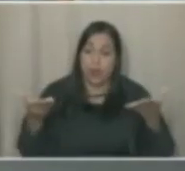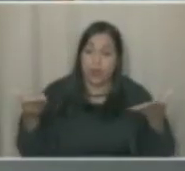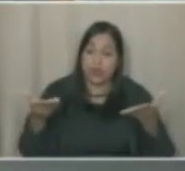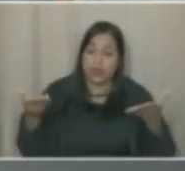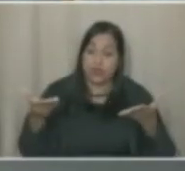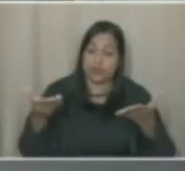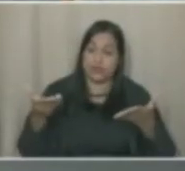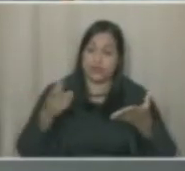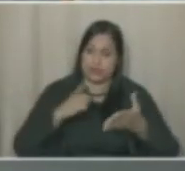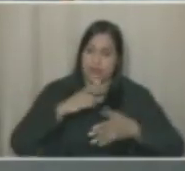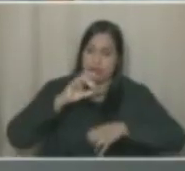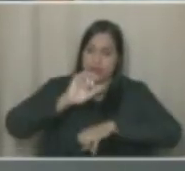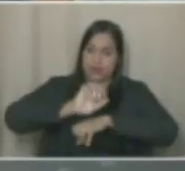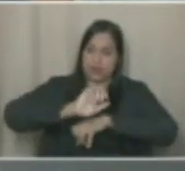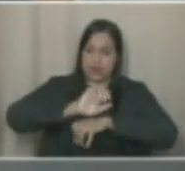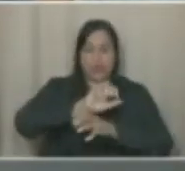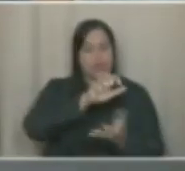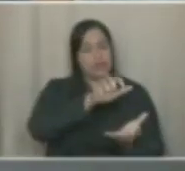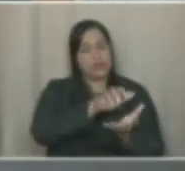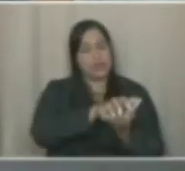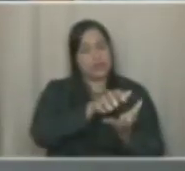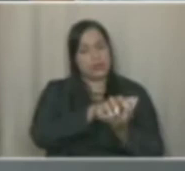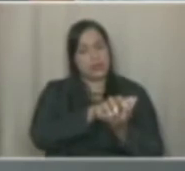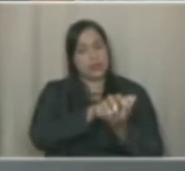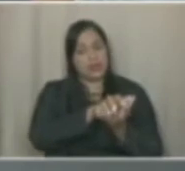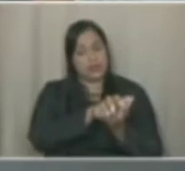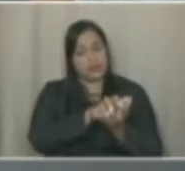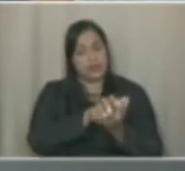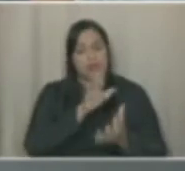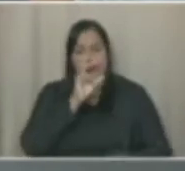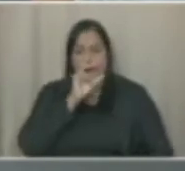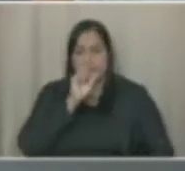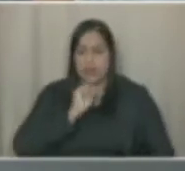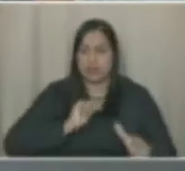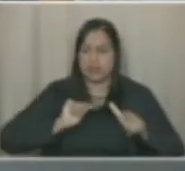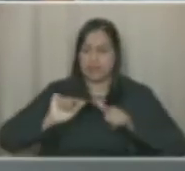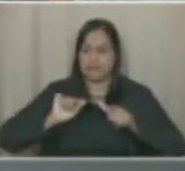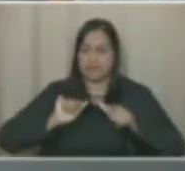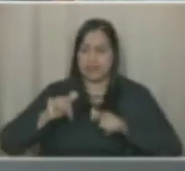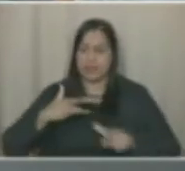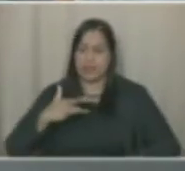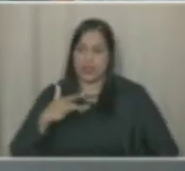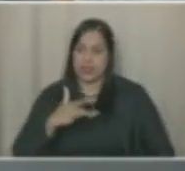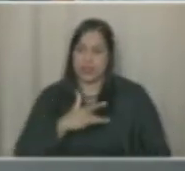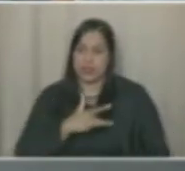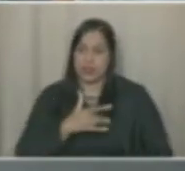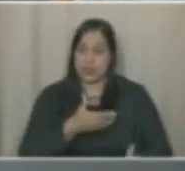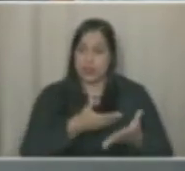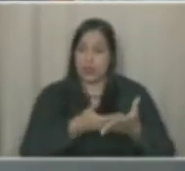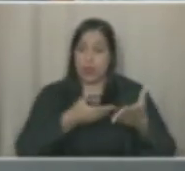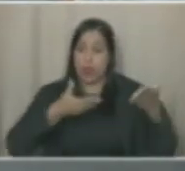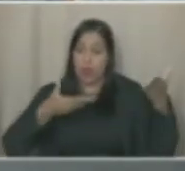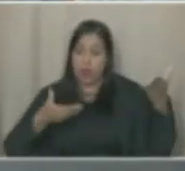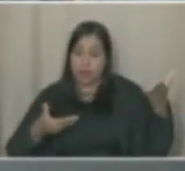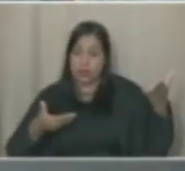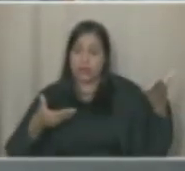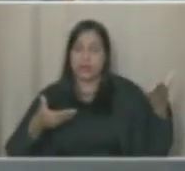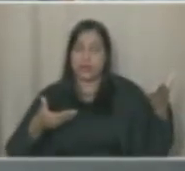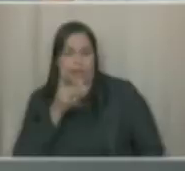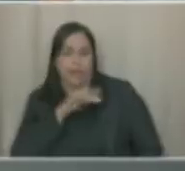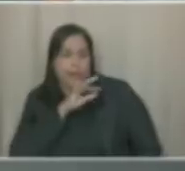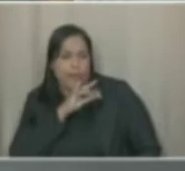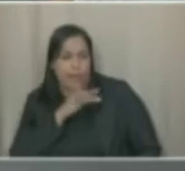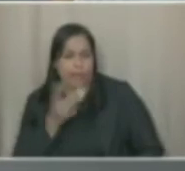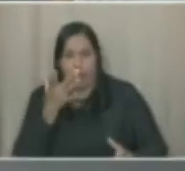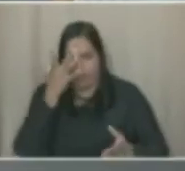Pernambuco, vereador Samuel, um terço da força de trabalho da saúde sendo contratada através de organizações sociais.